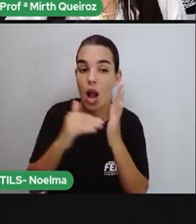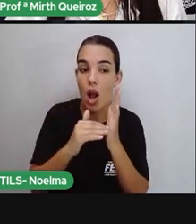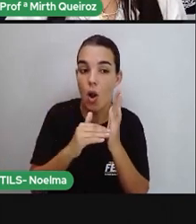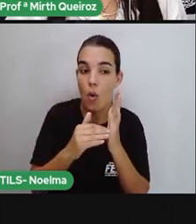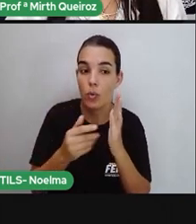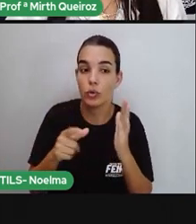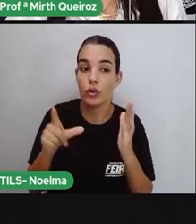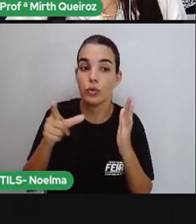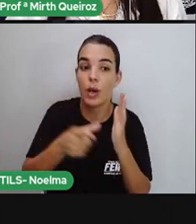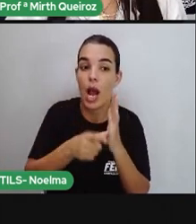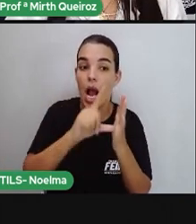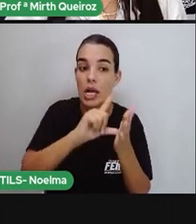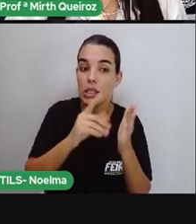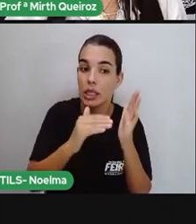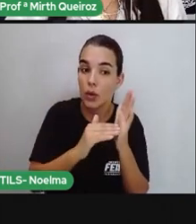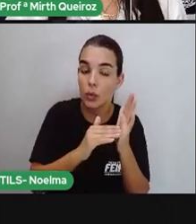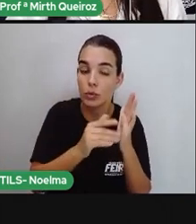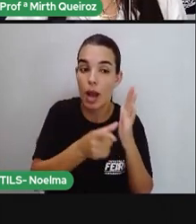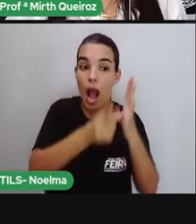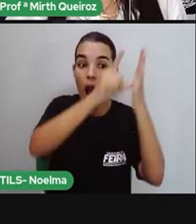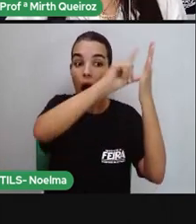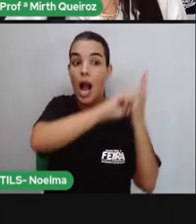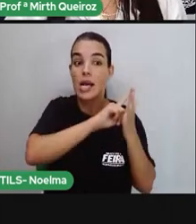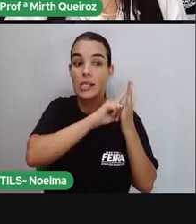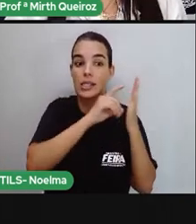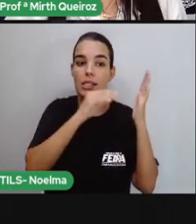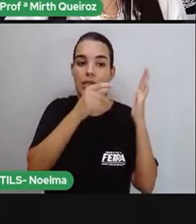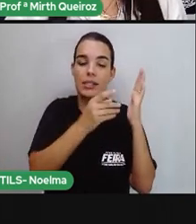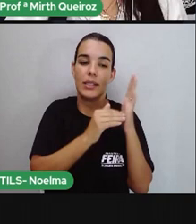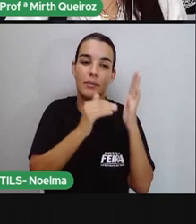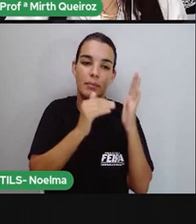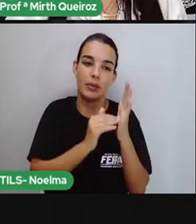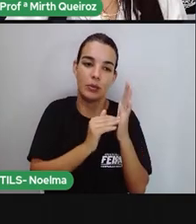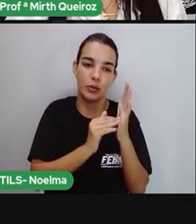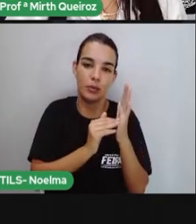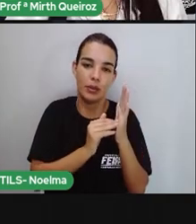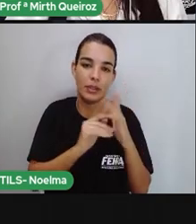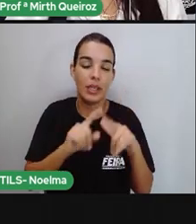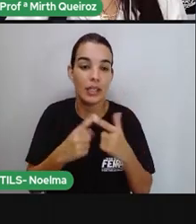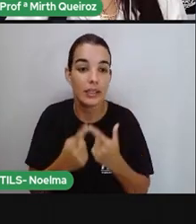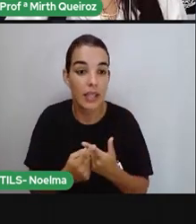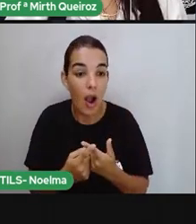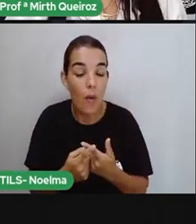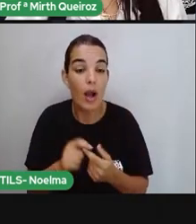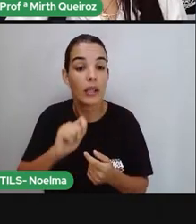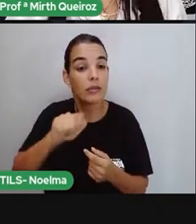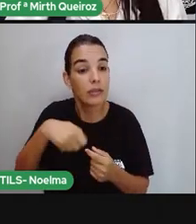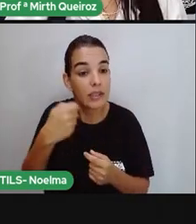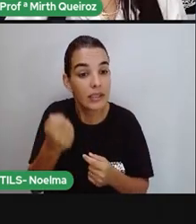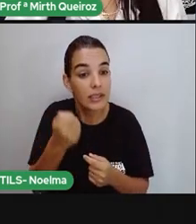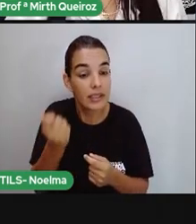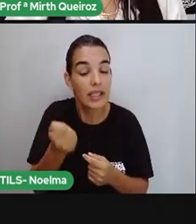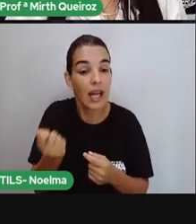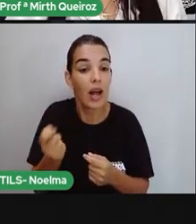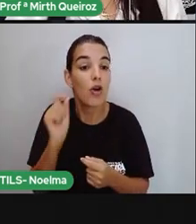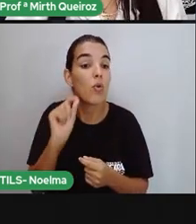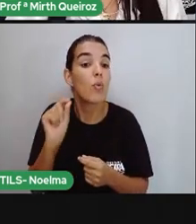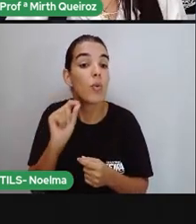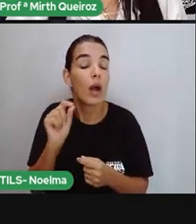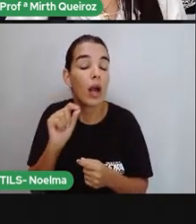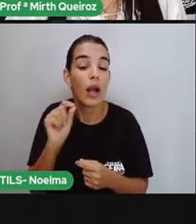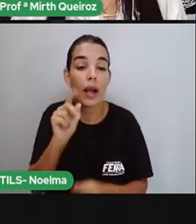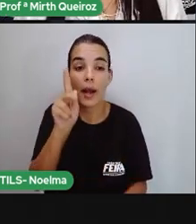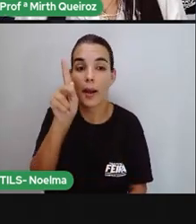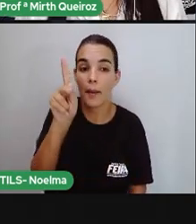Antepenúltima, penúltima, antepenúltima, é a antepenúltima sílaba. Então, cítara